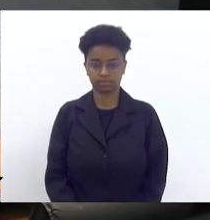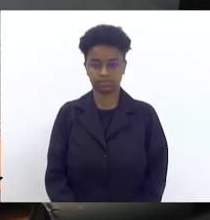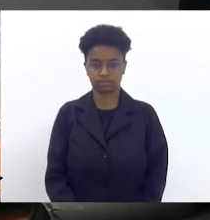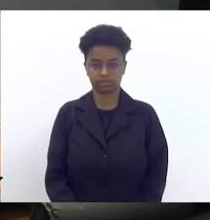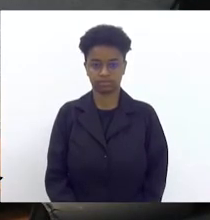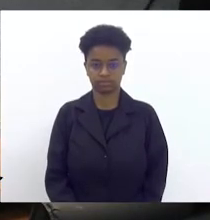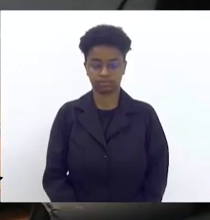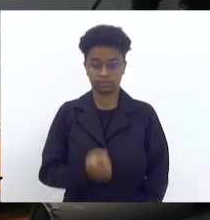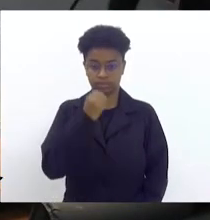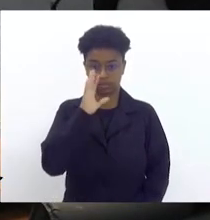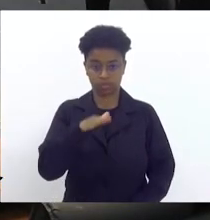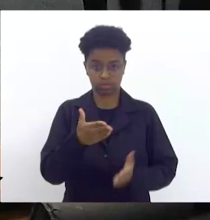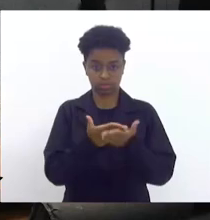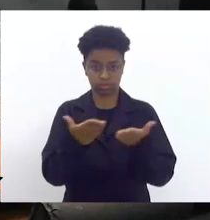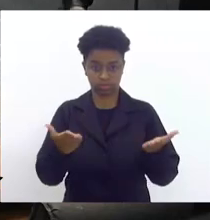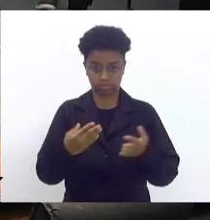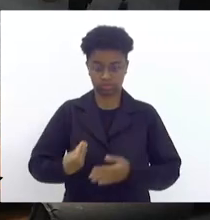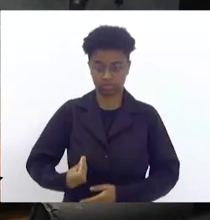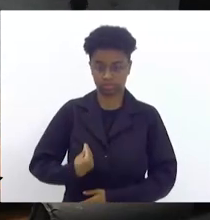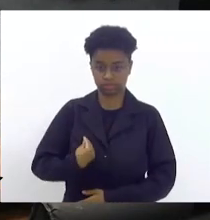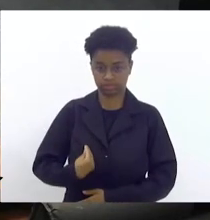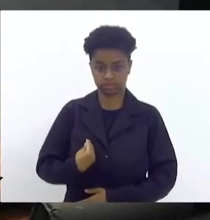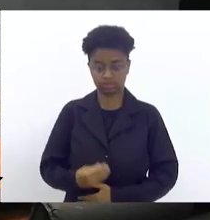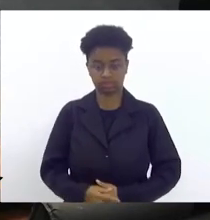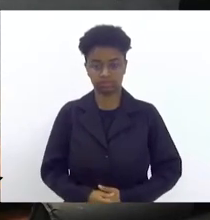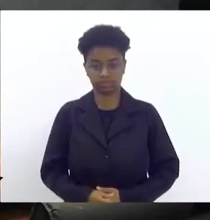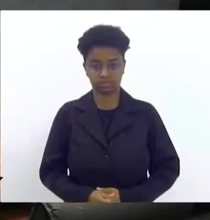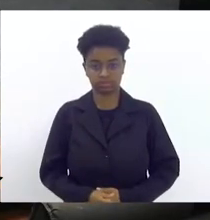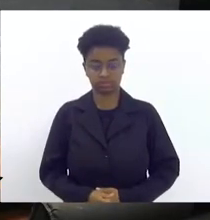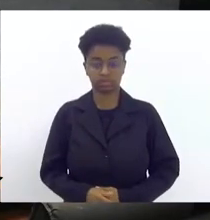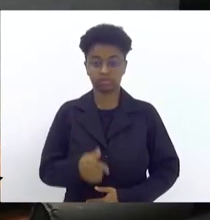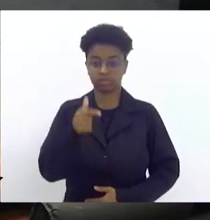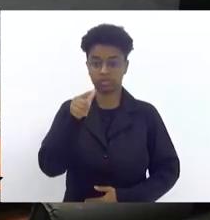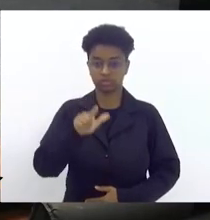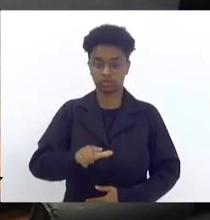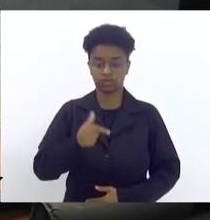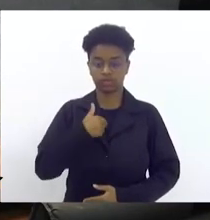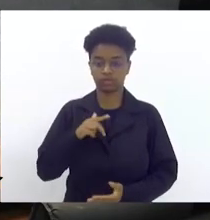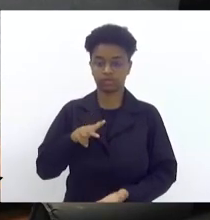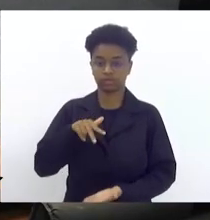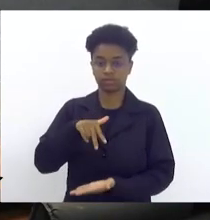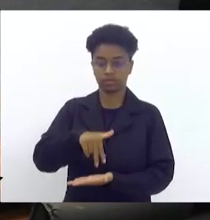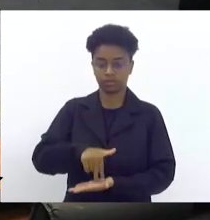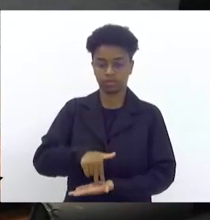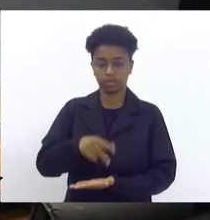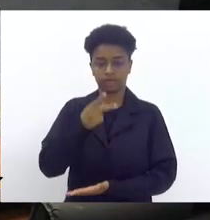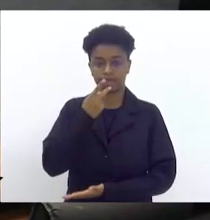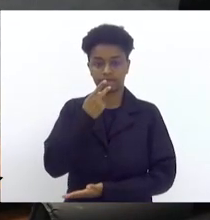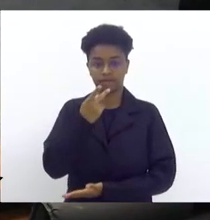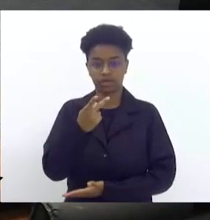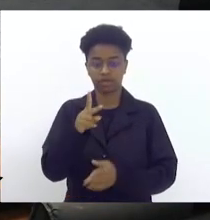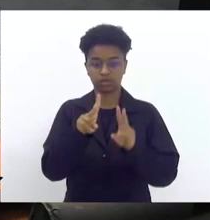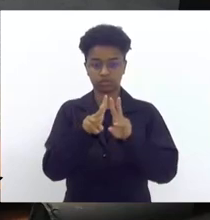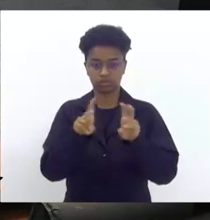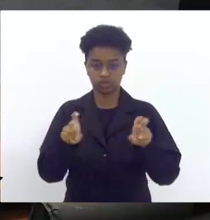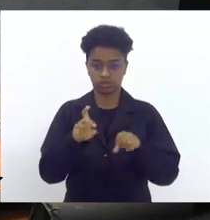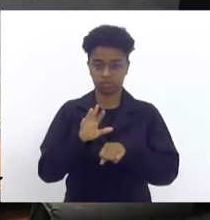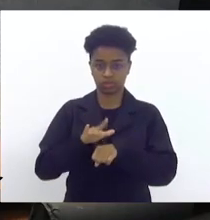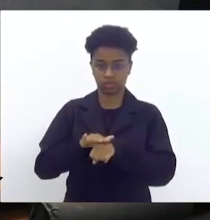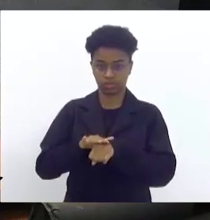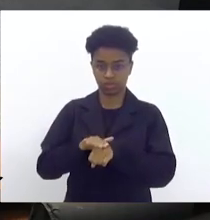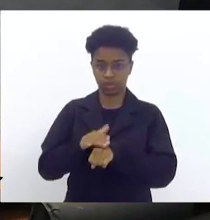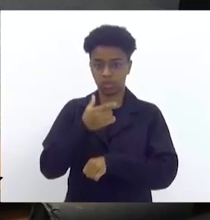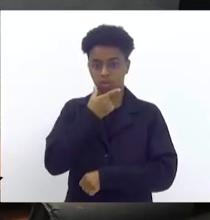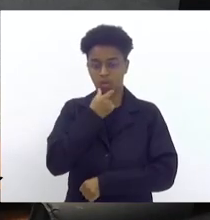Boa tarde para todos os presentes. Mais uma vez eu estou aqui para falar dessa doença que homem